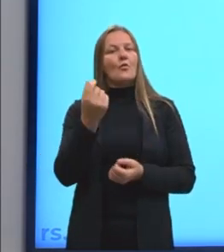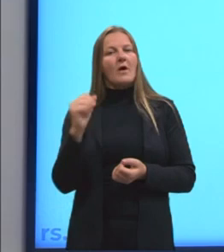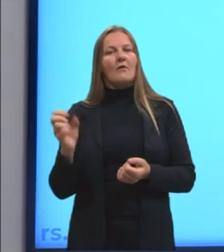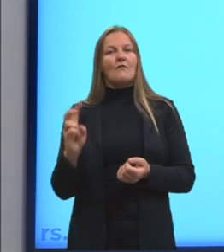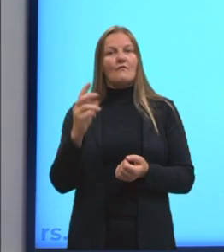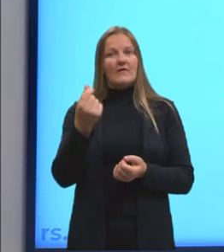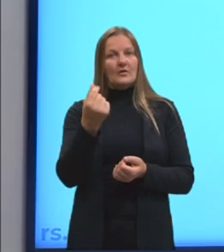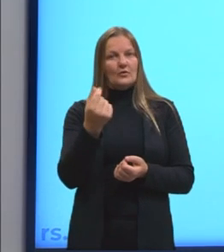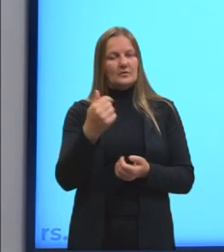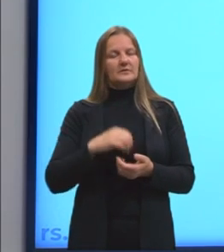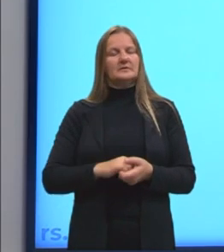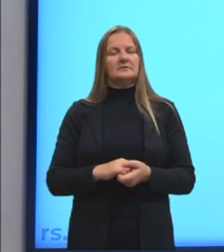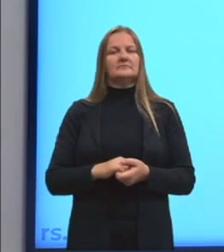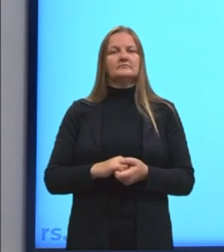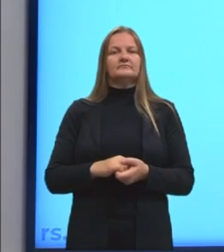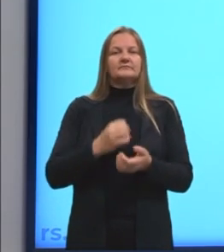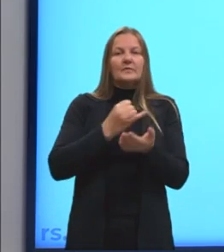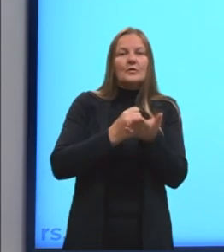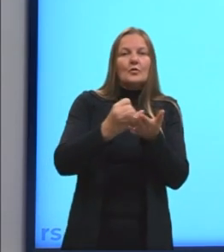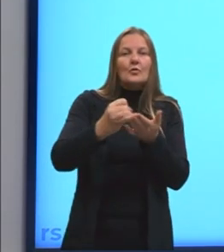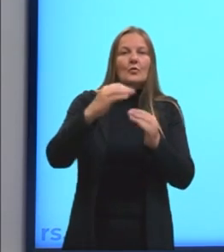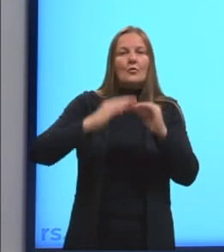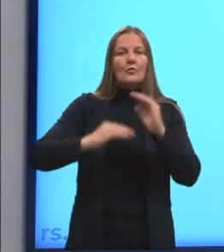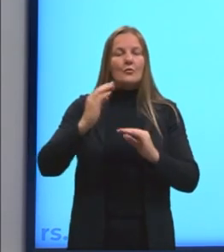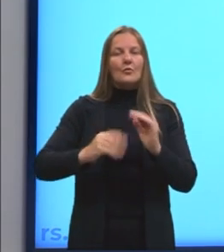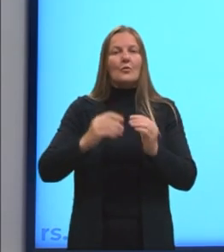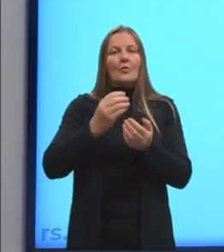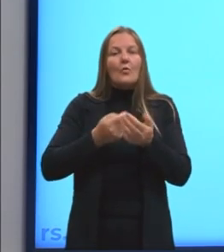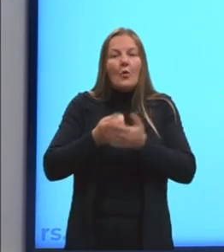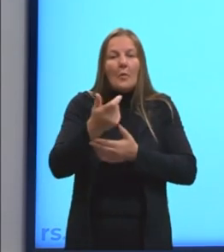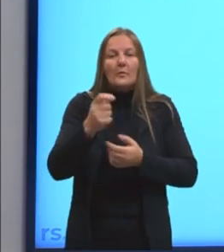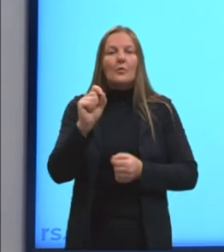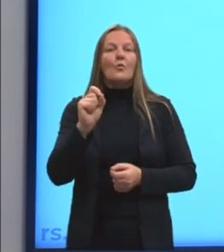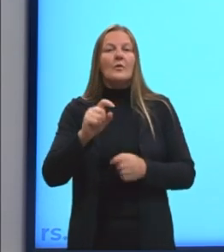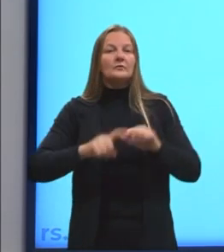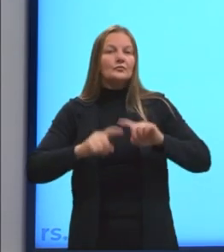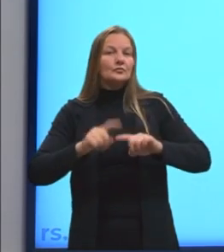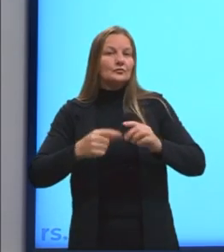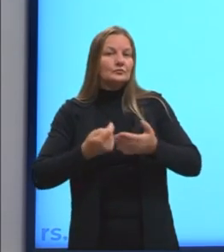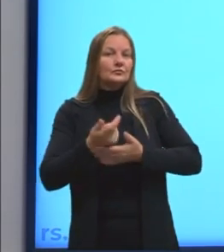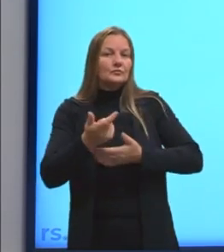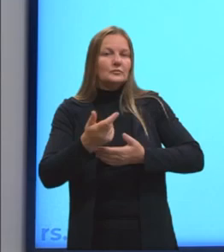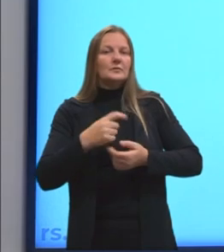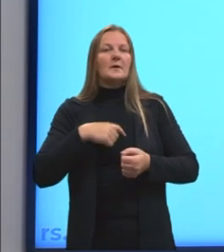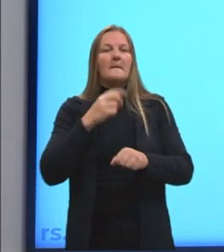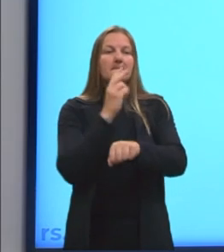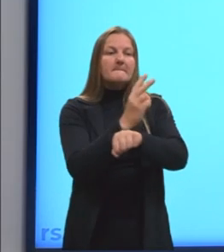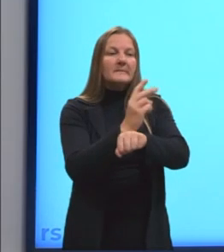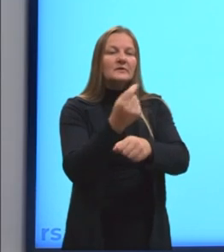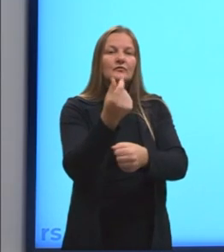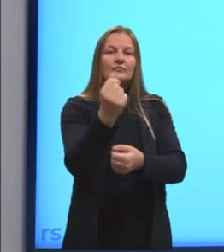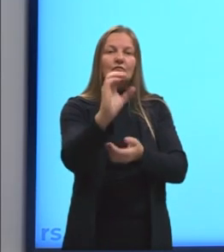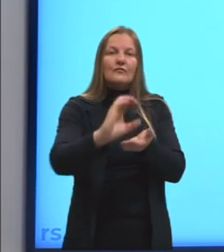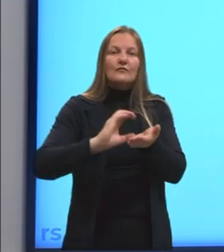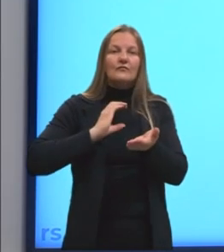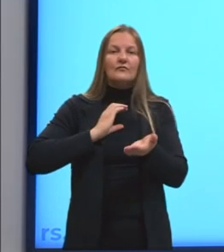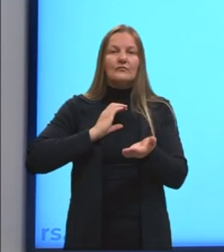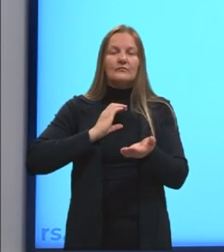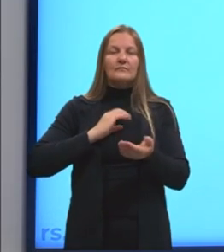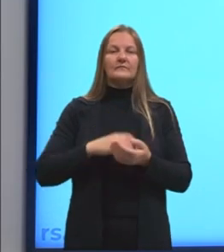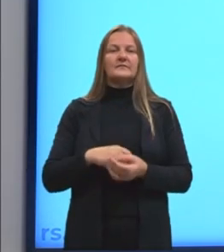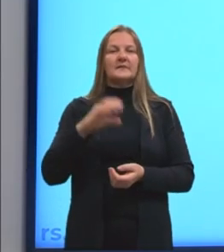inicial, né? O valor que eu apliquei, o valor da compra, o valor que eu peguei emprestado, ele é chamado sempre de